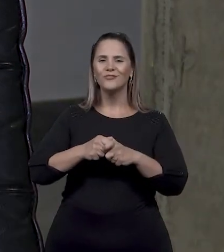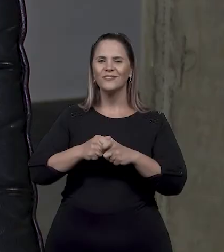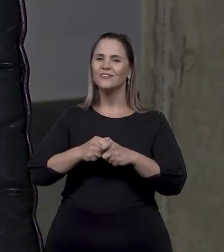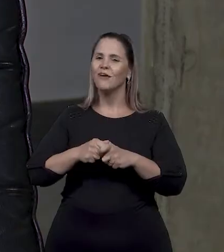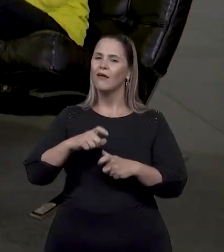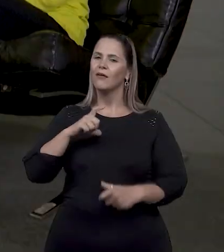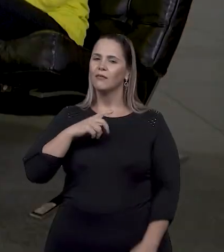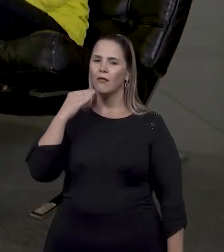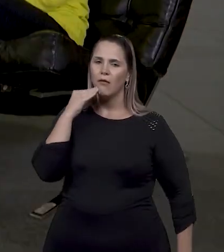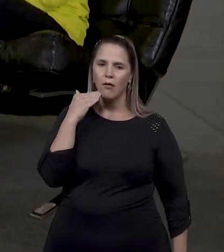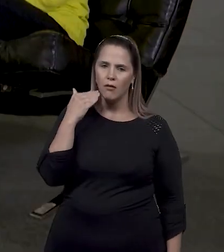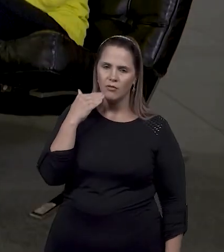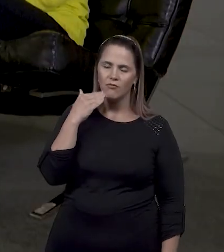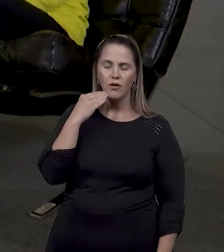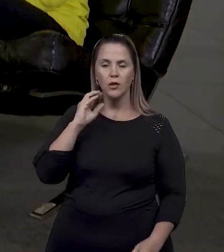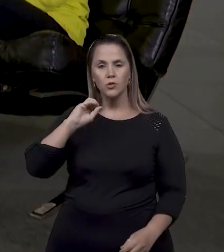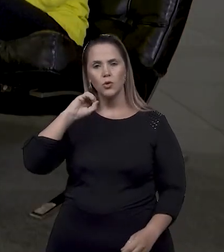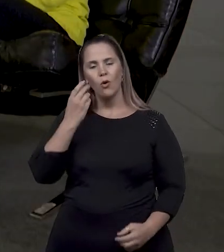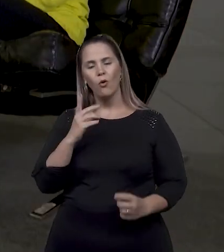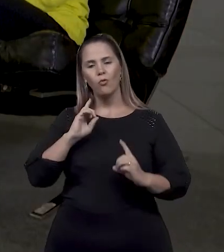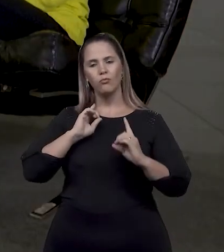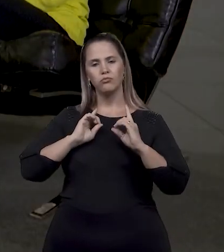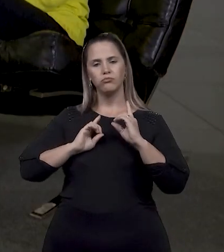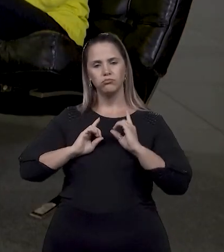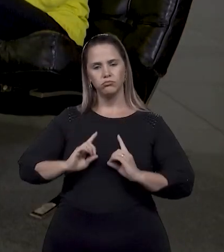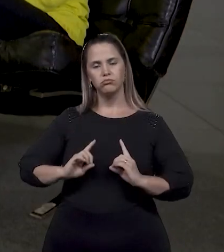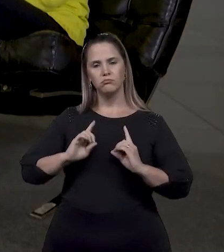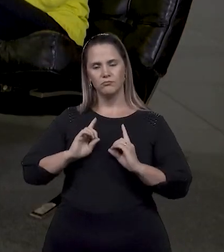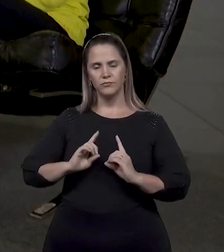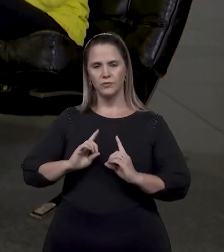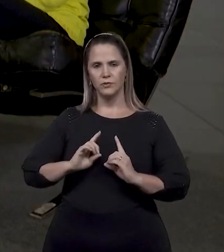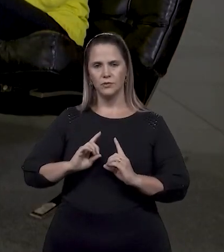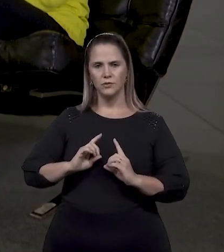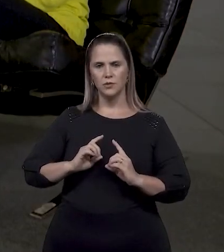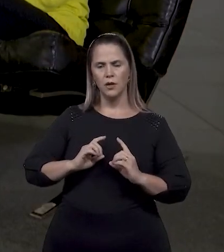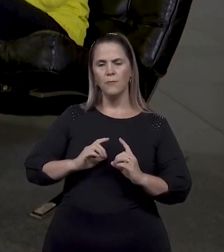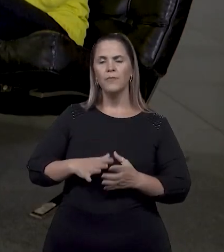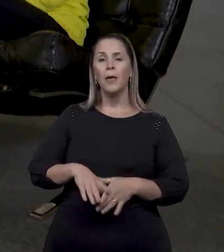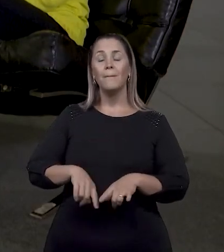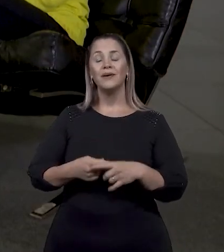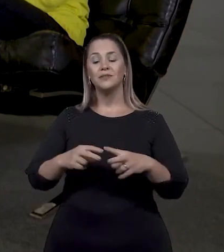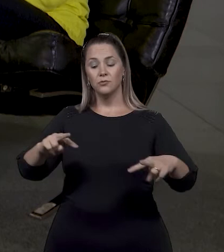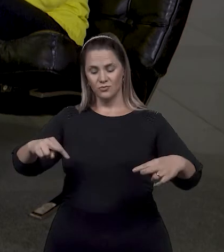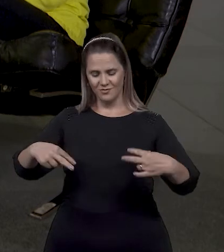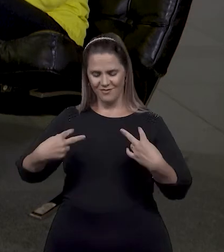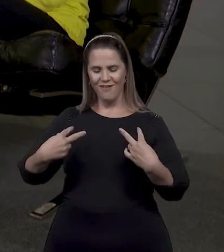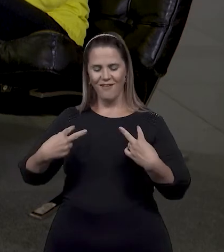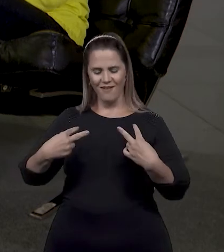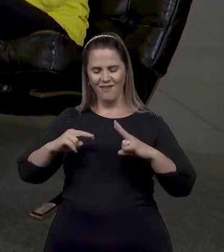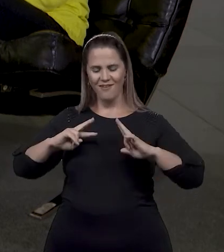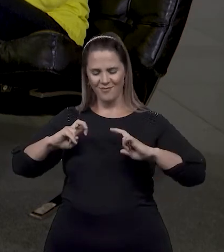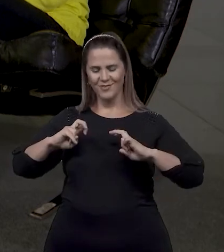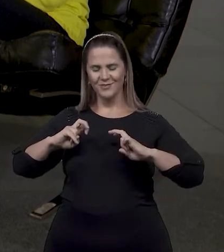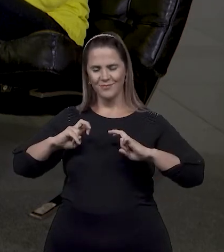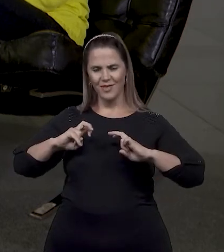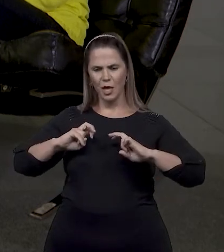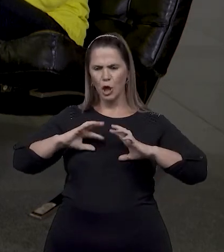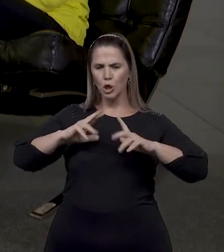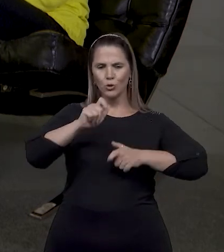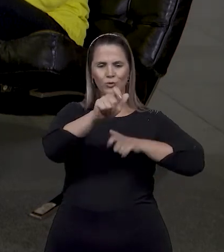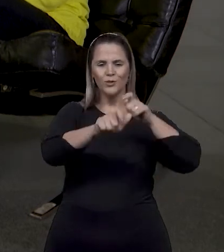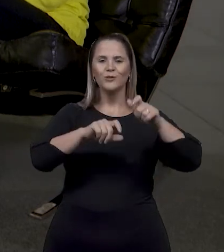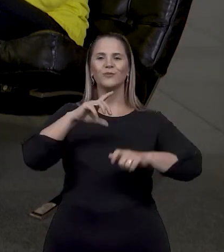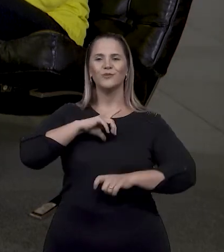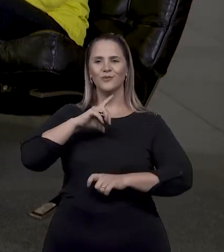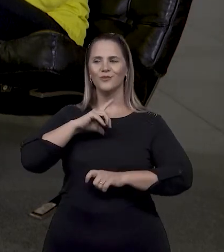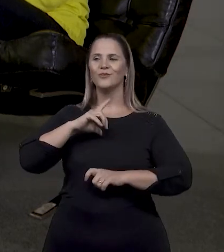local. Umas são aparentes, outras não, mas se formos olhar, todo mundo tem alguma